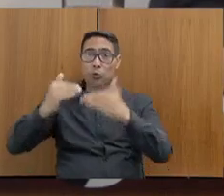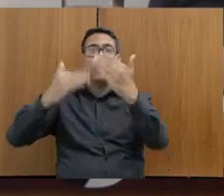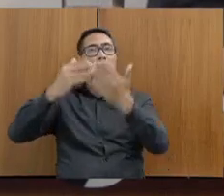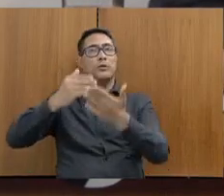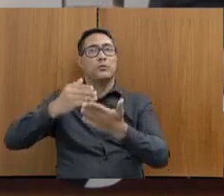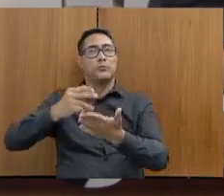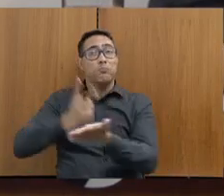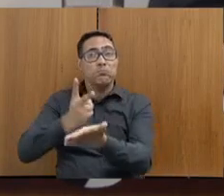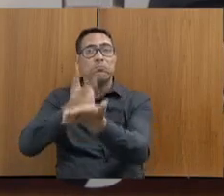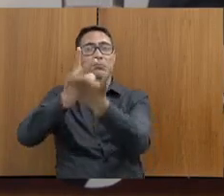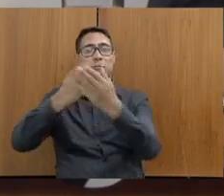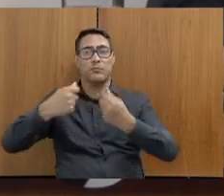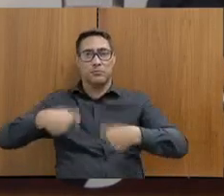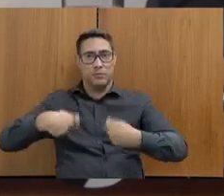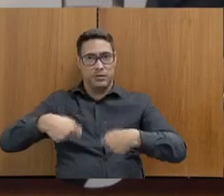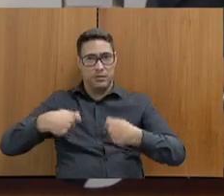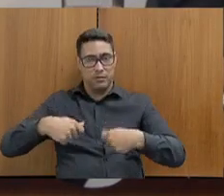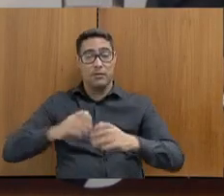mas o importante